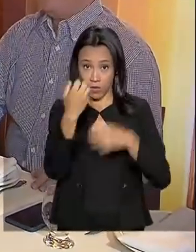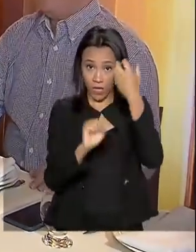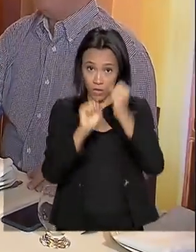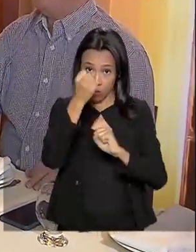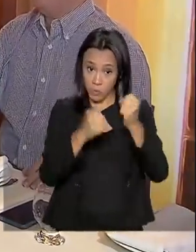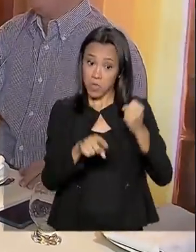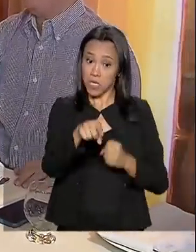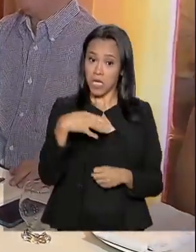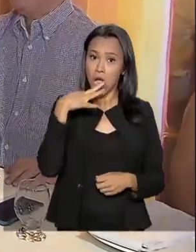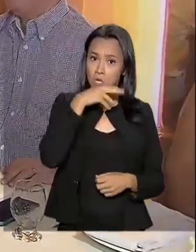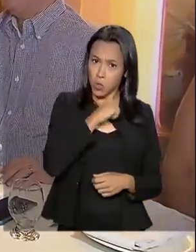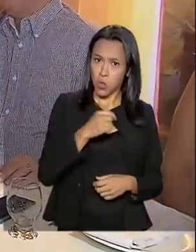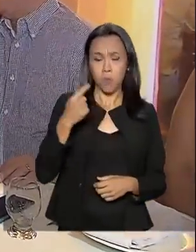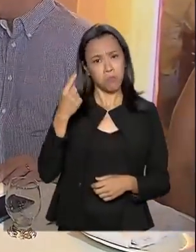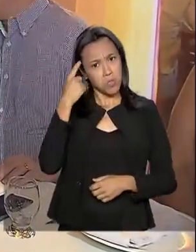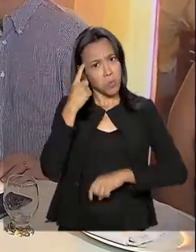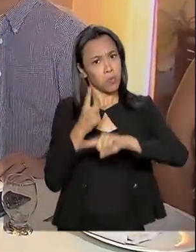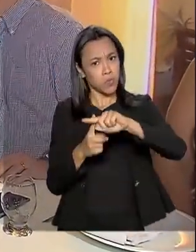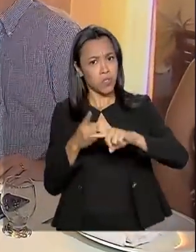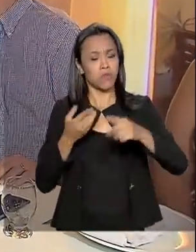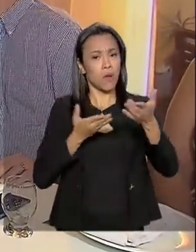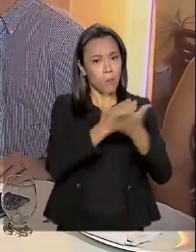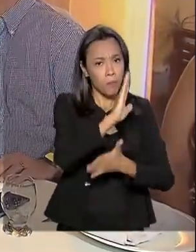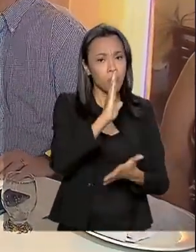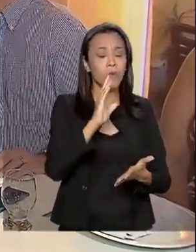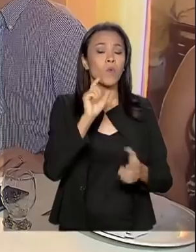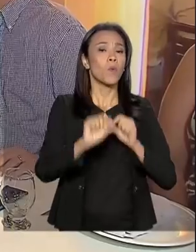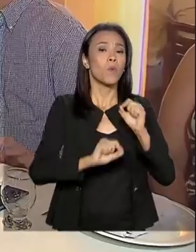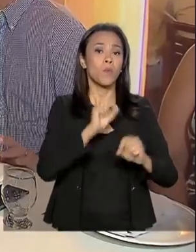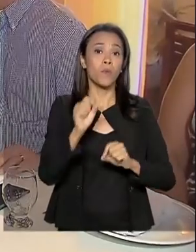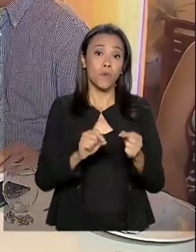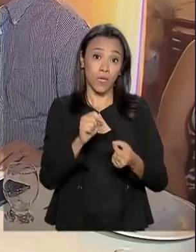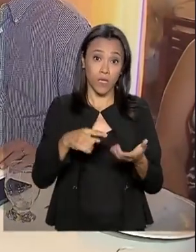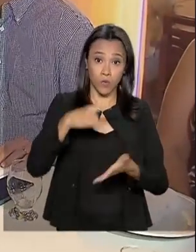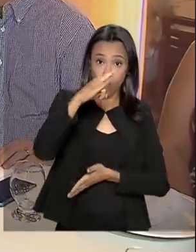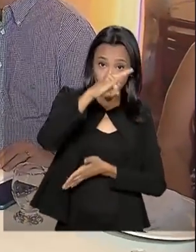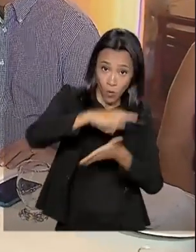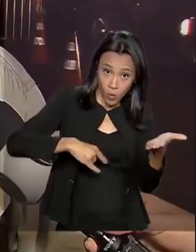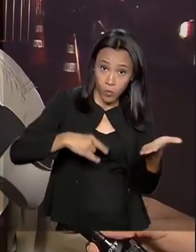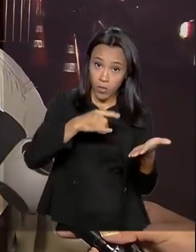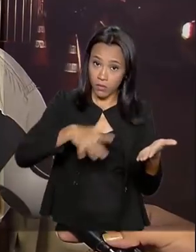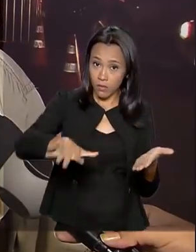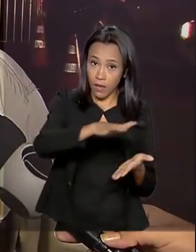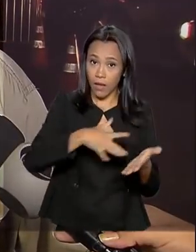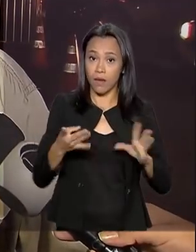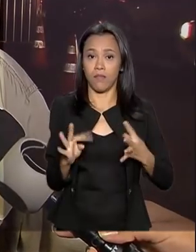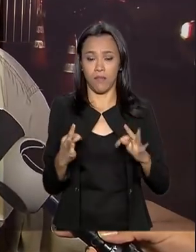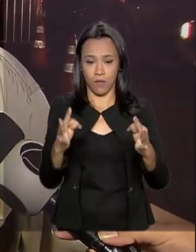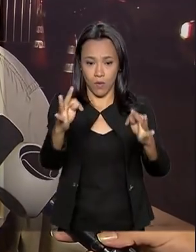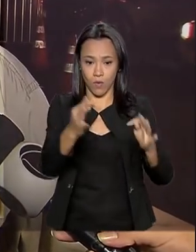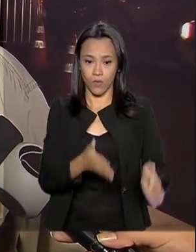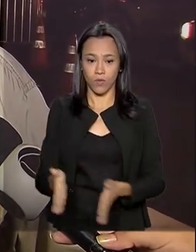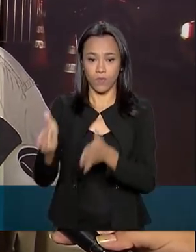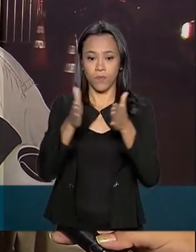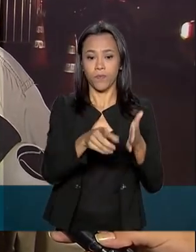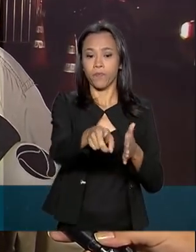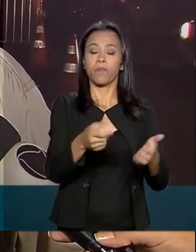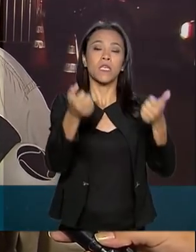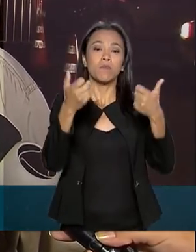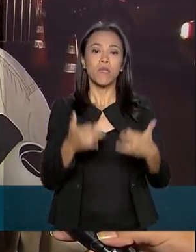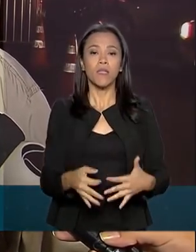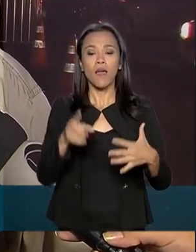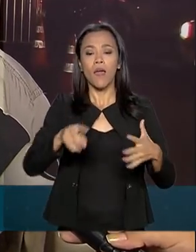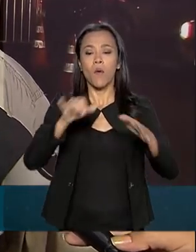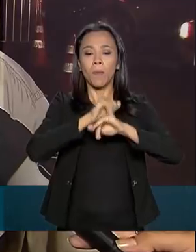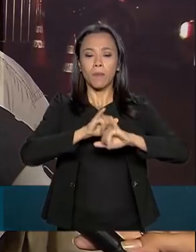quanto à aprovação pelo Congresso do Acordo de Salvaguarda Tecnológica. É uma mensagem importante para as comunidades,